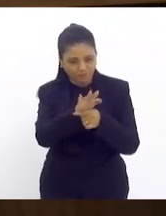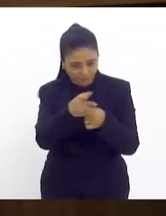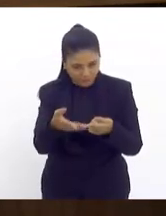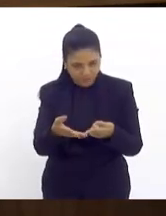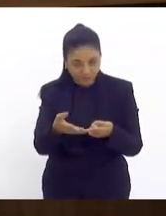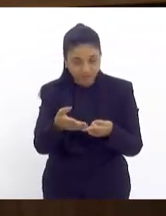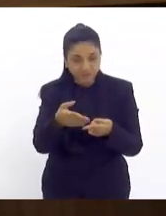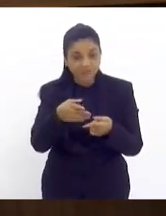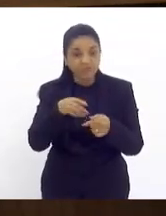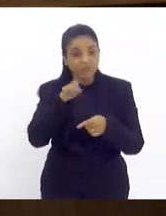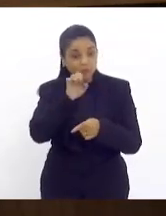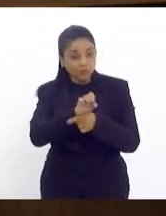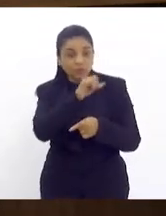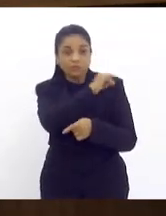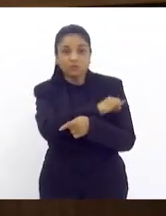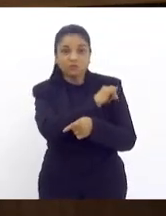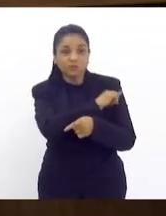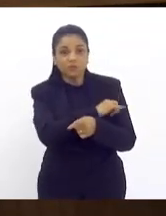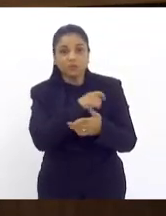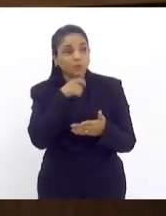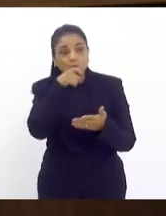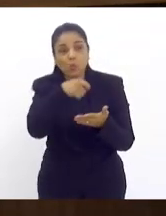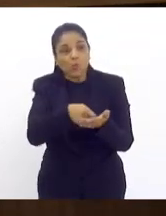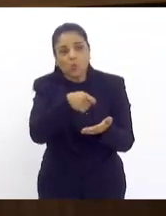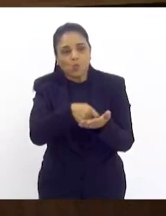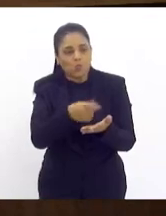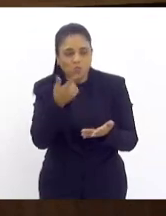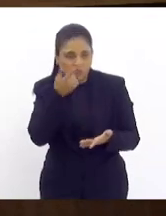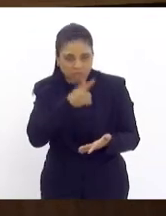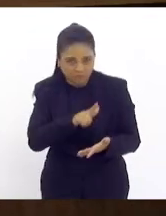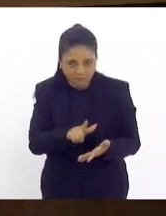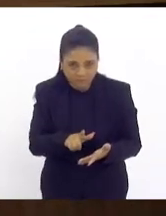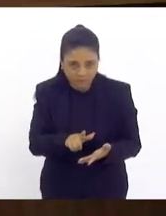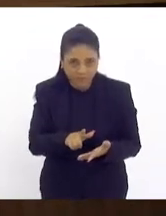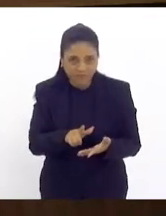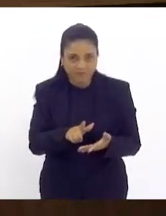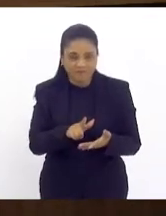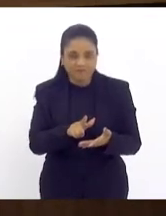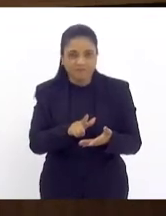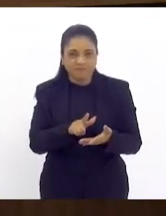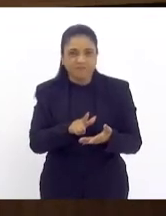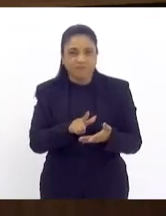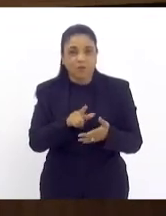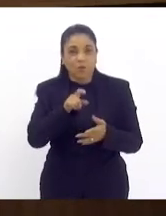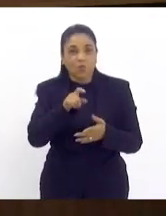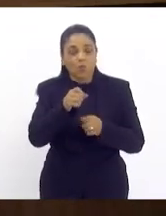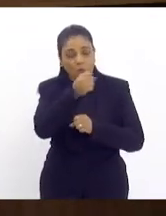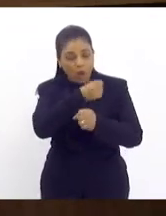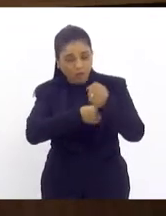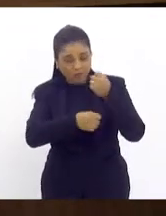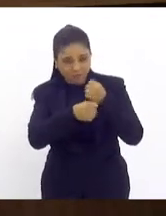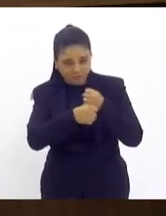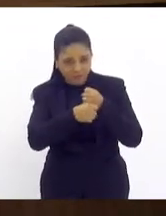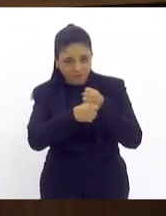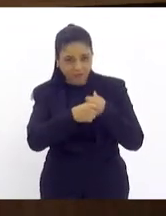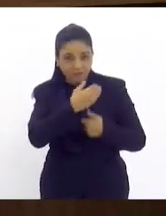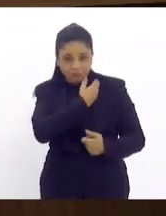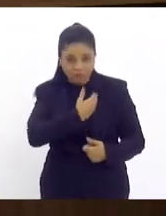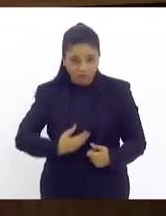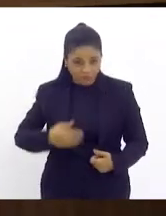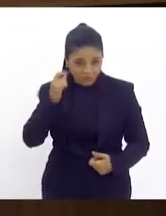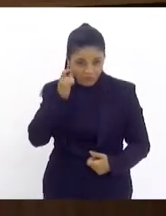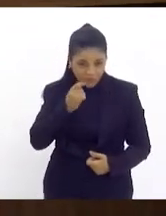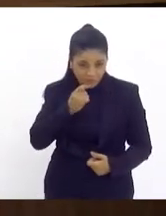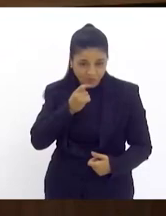conseguia cumprir o índice e aí no ano passado o governador que é deputado da critica investiu